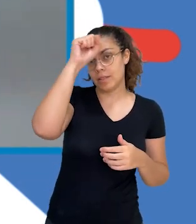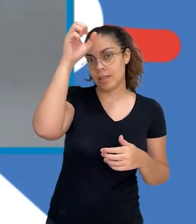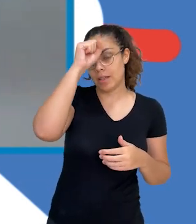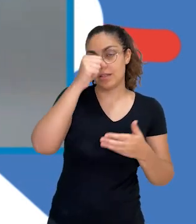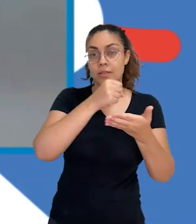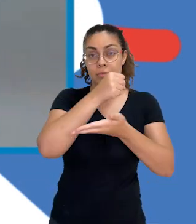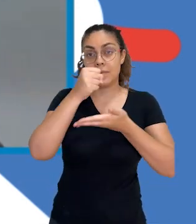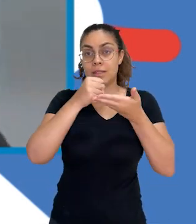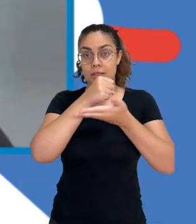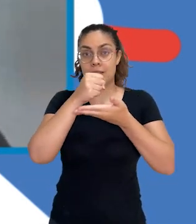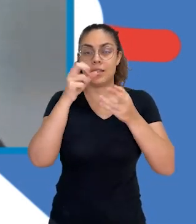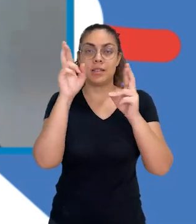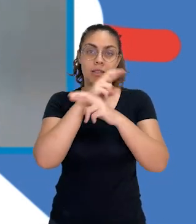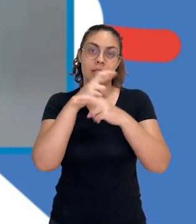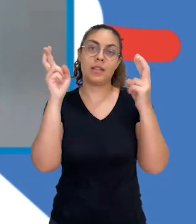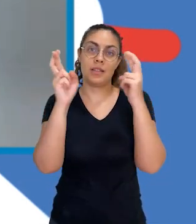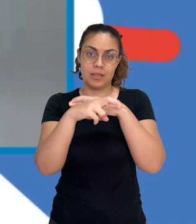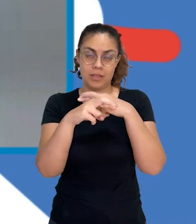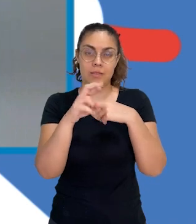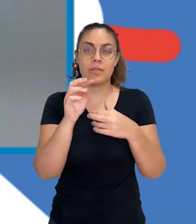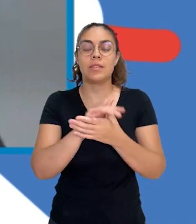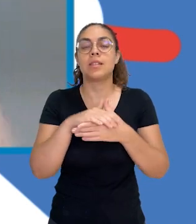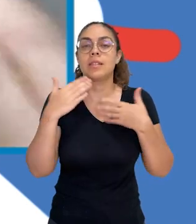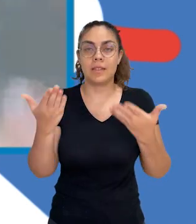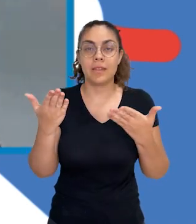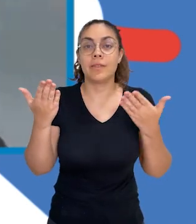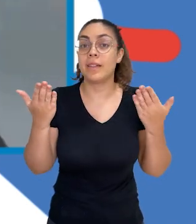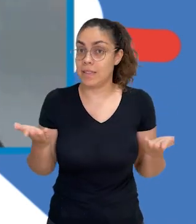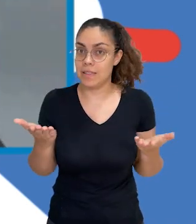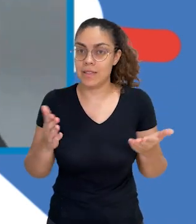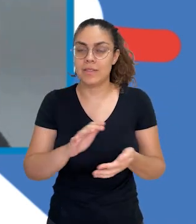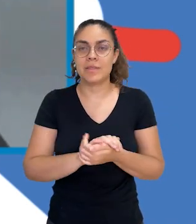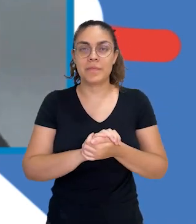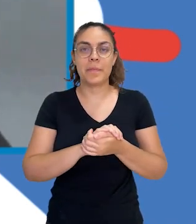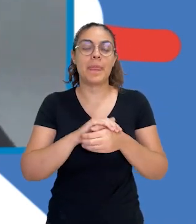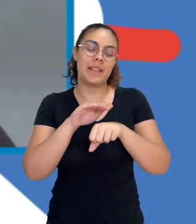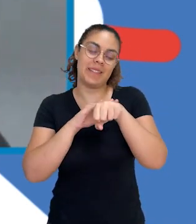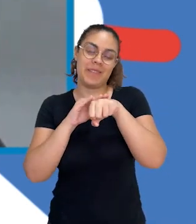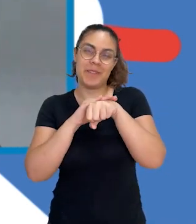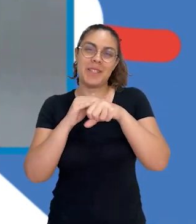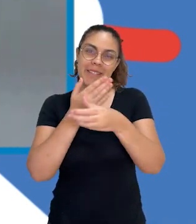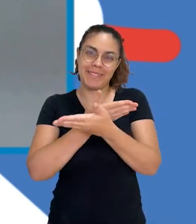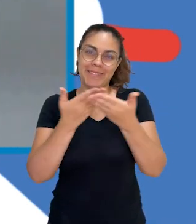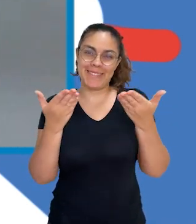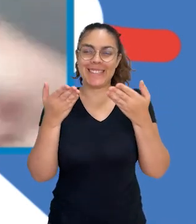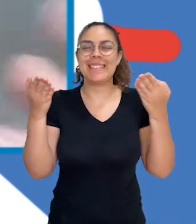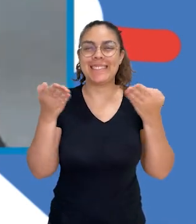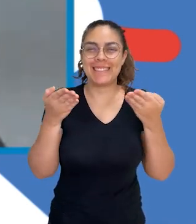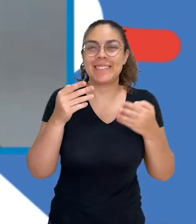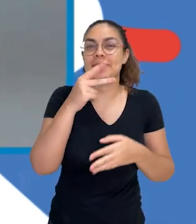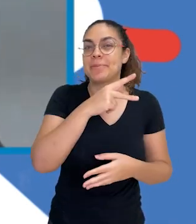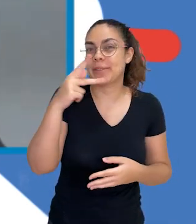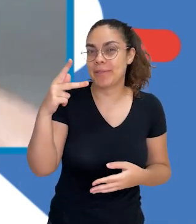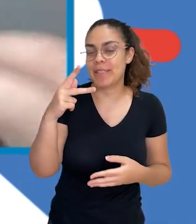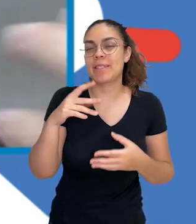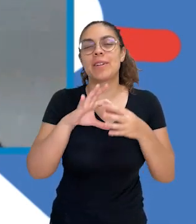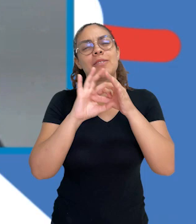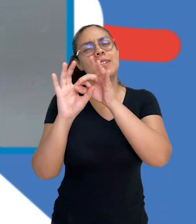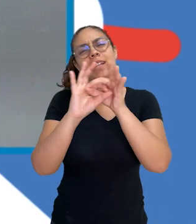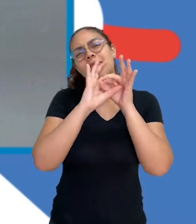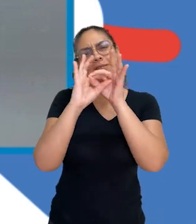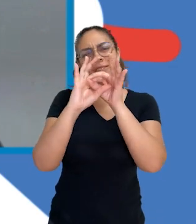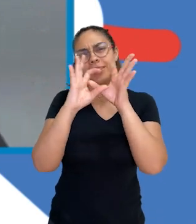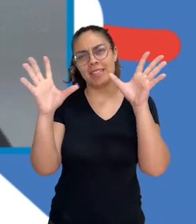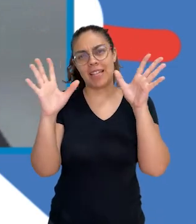baseada em relações de alteridade. Então, é basicamente isso que eu tinha para conversar com vocês hoje. Caro professor, fiquem à